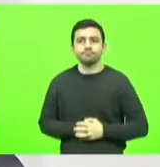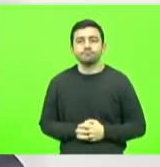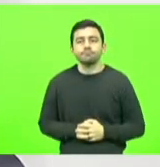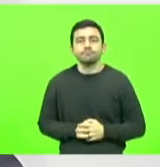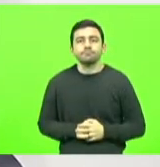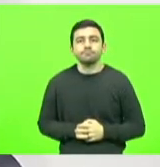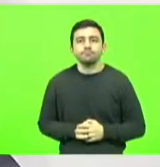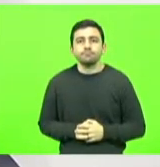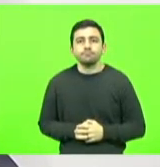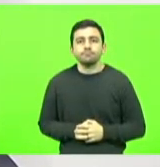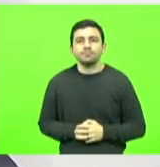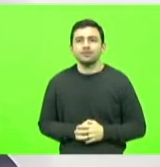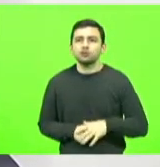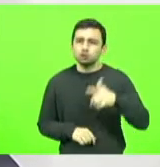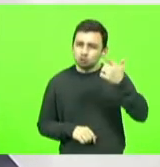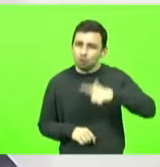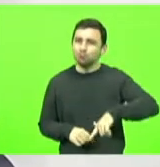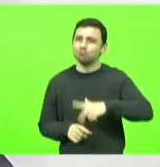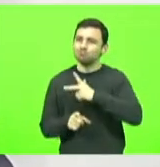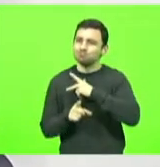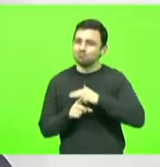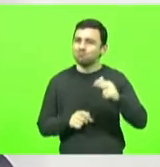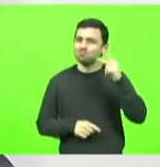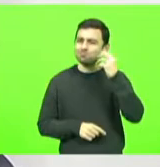mais uma conquista